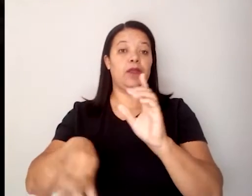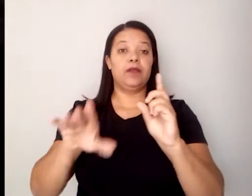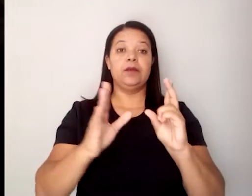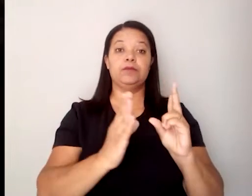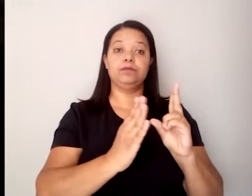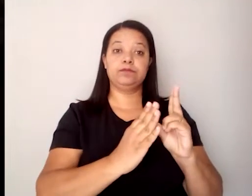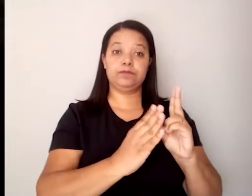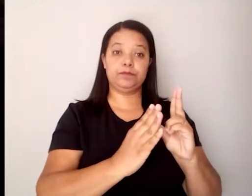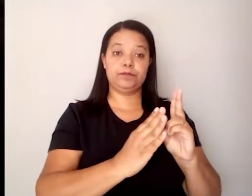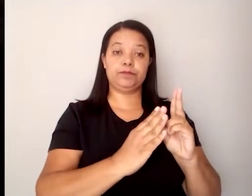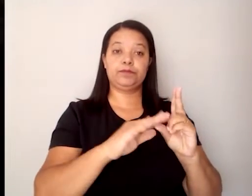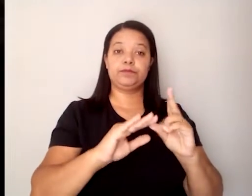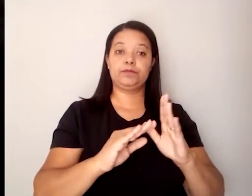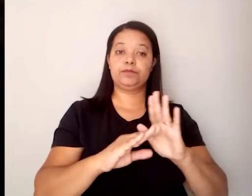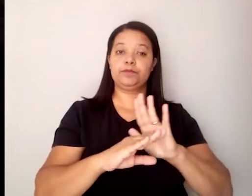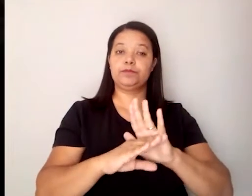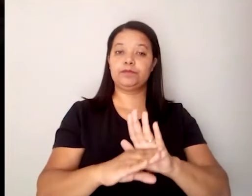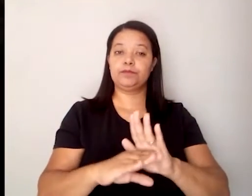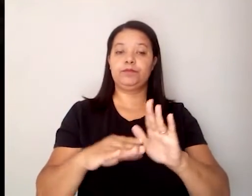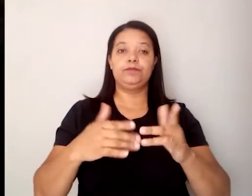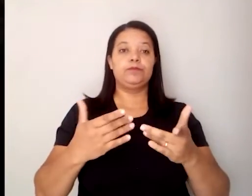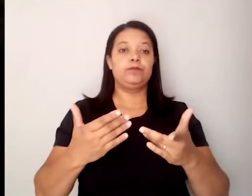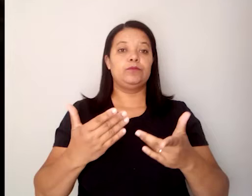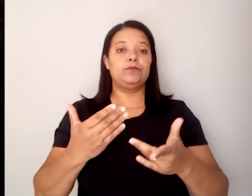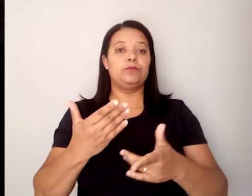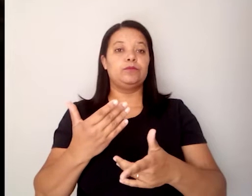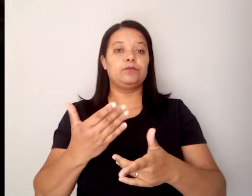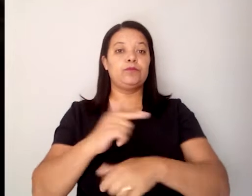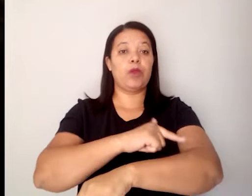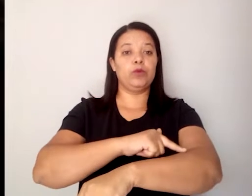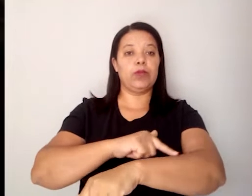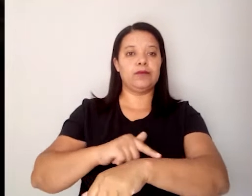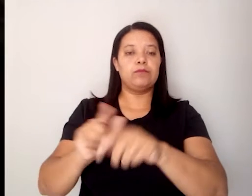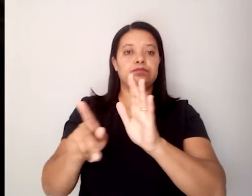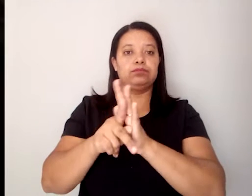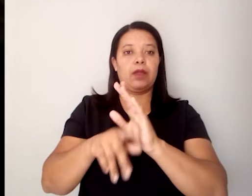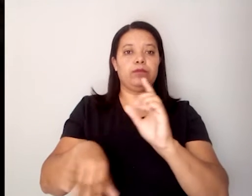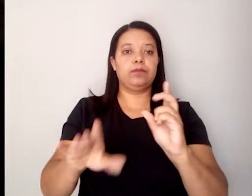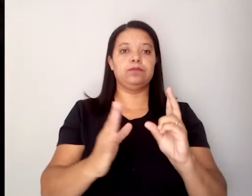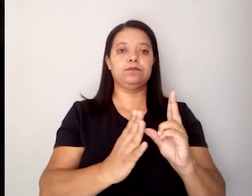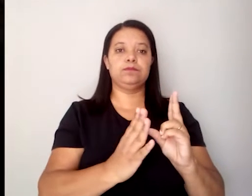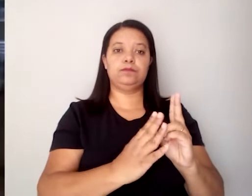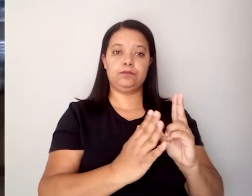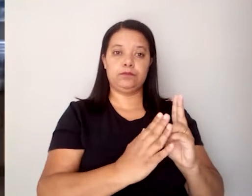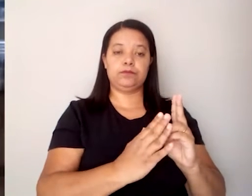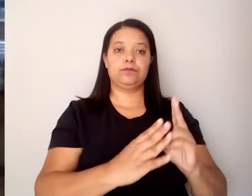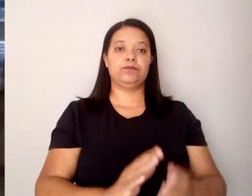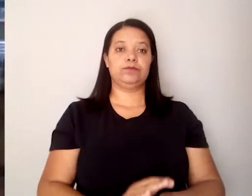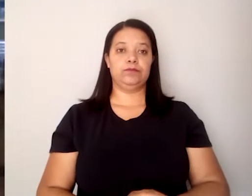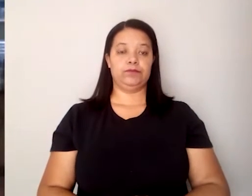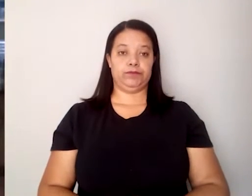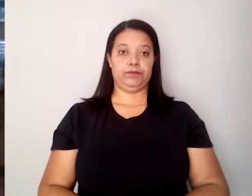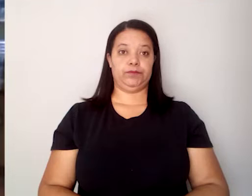apoiar a formação de educadores socioambientais indígenas indígenas indígenas indígenas indígenas